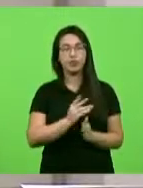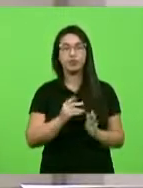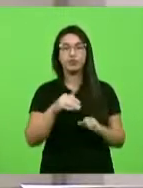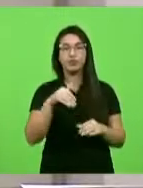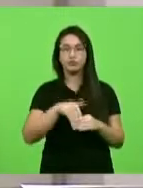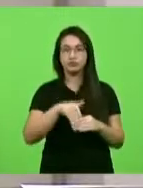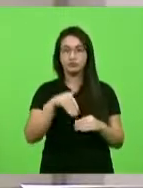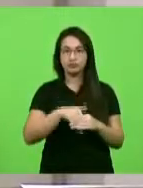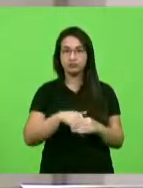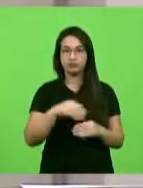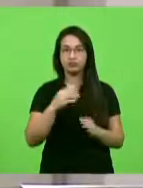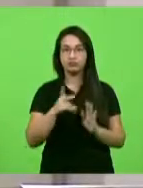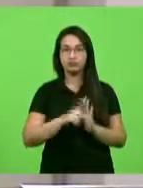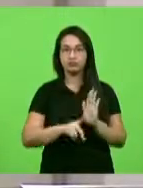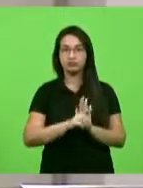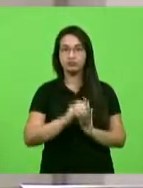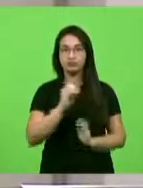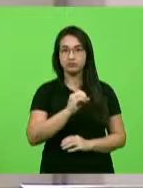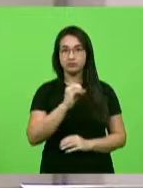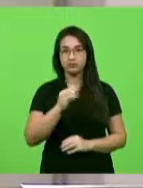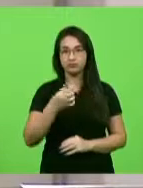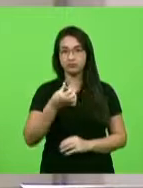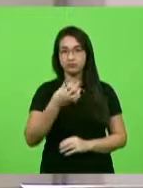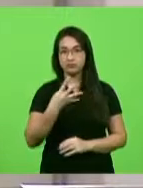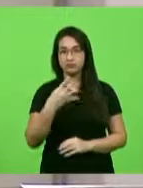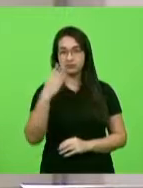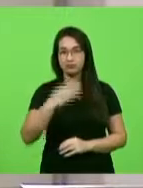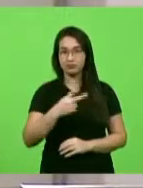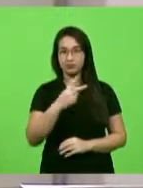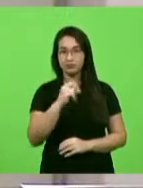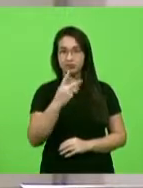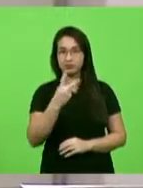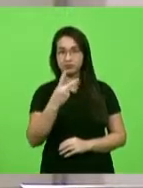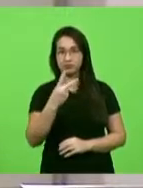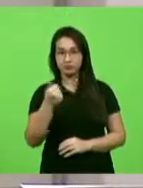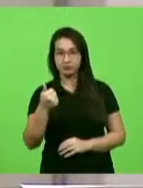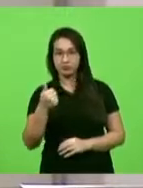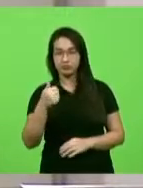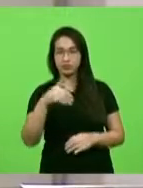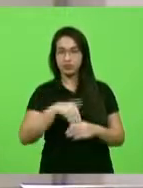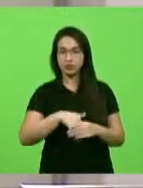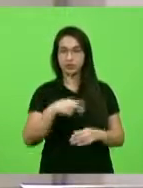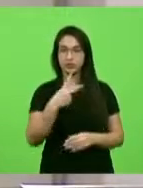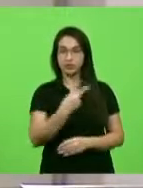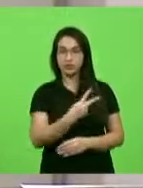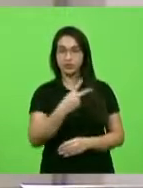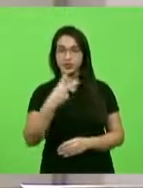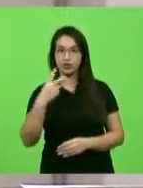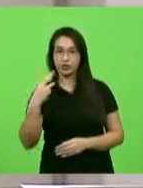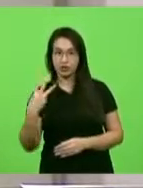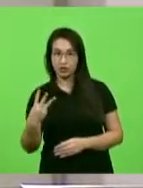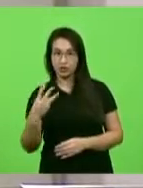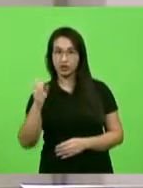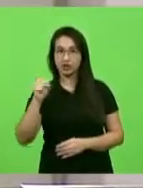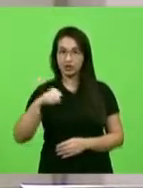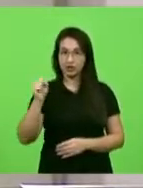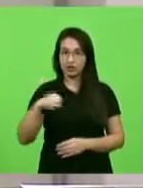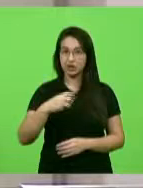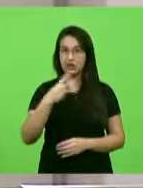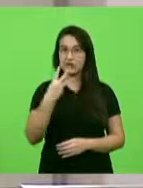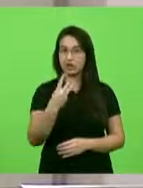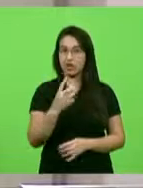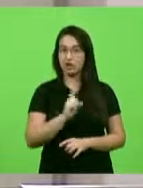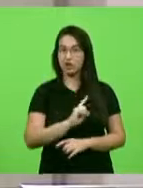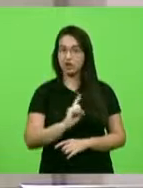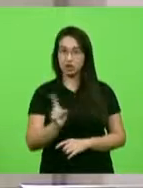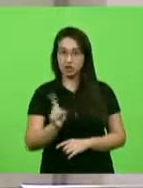0064-2021, obtendo a seguinte votação, 23 votos sim, 3 votos não